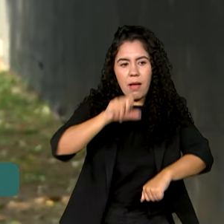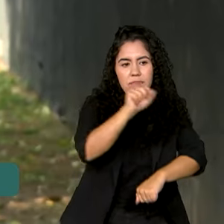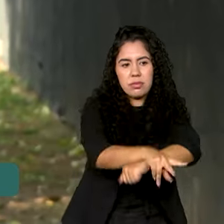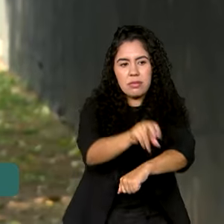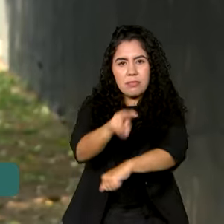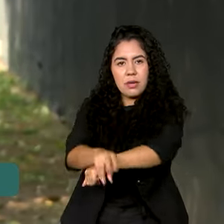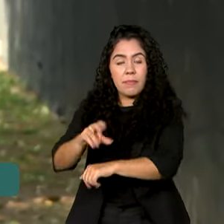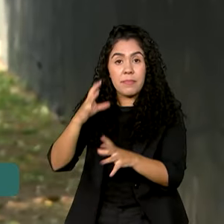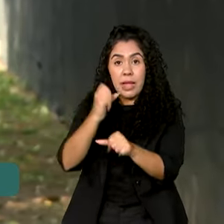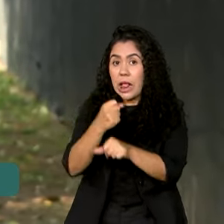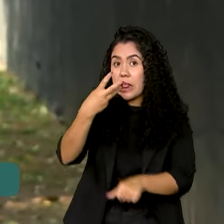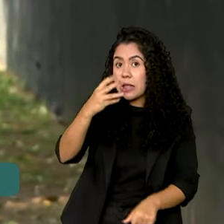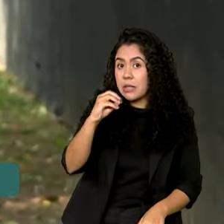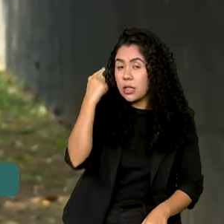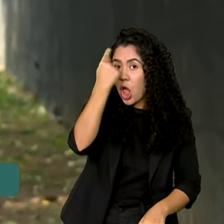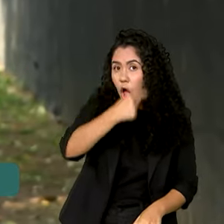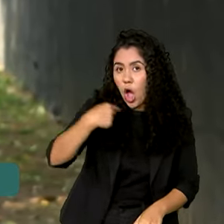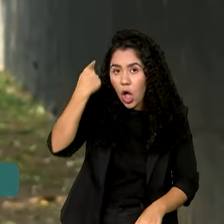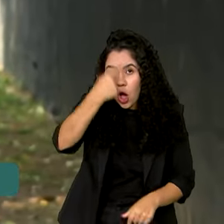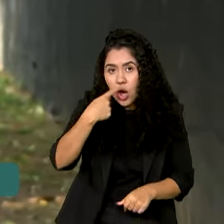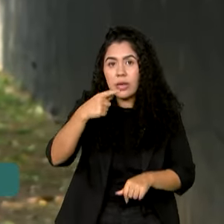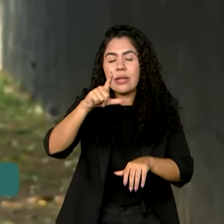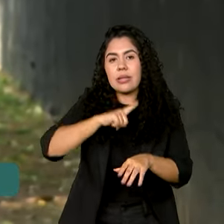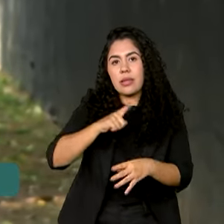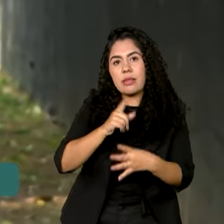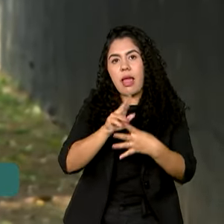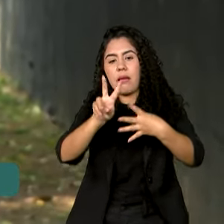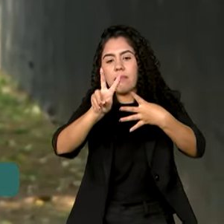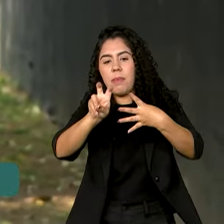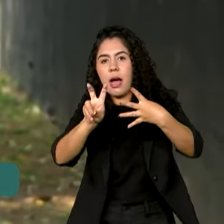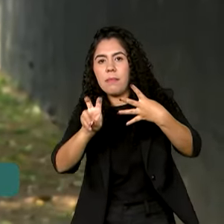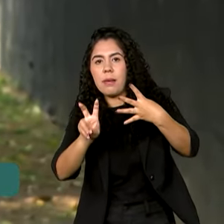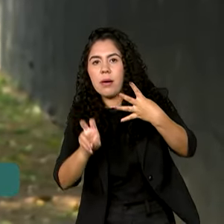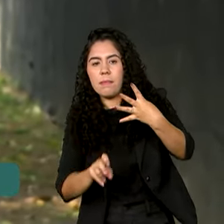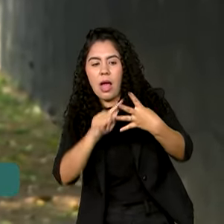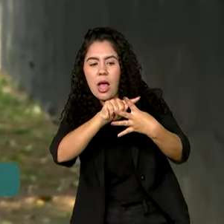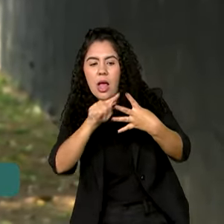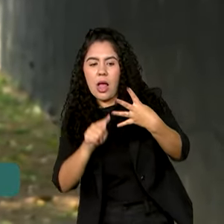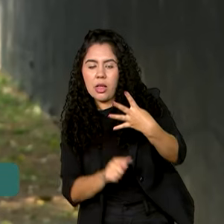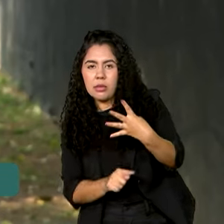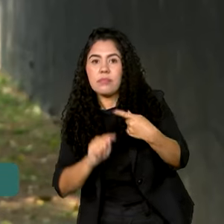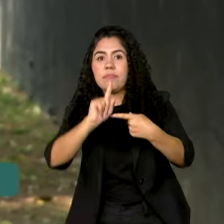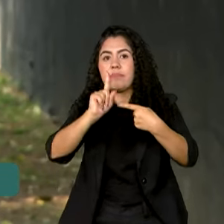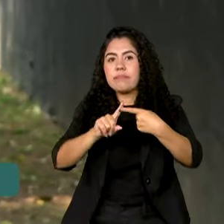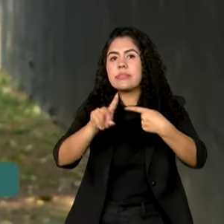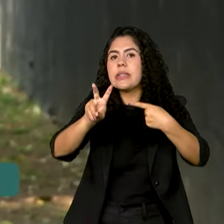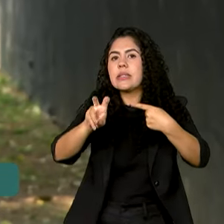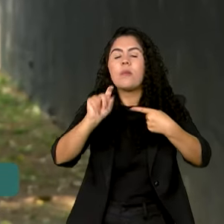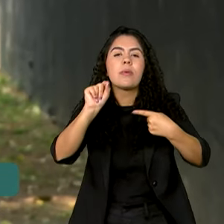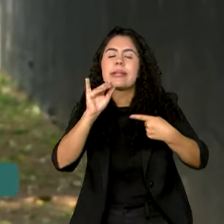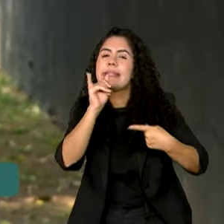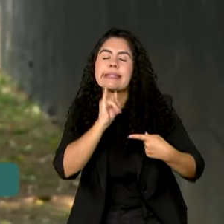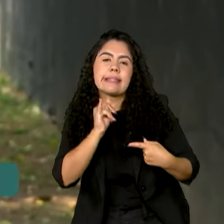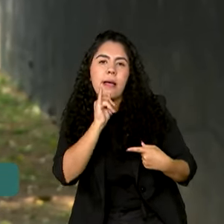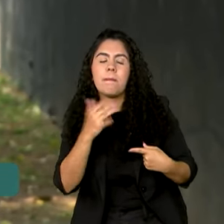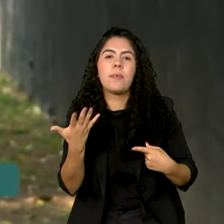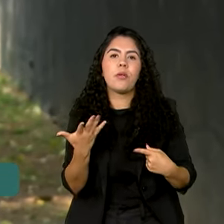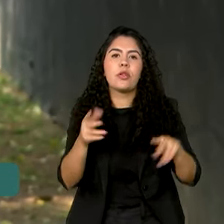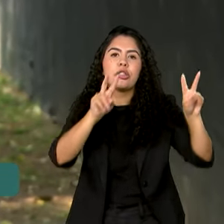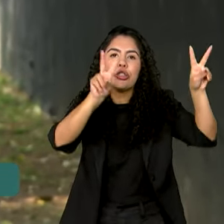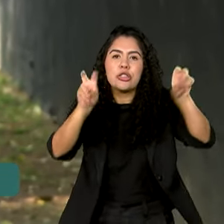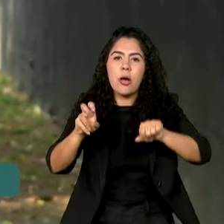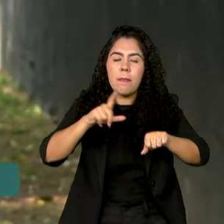São 30 horas, divididas em quatro módulos. Alguns dos temas abordados são, por exemplo, a